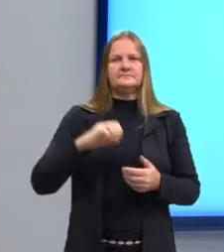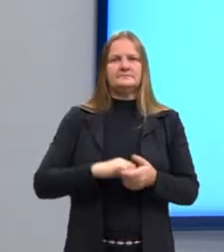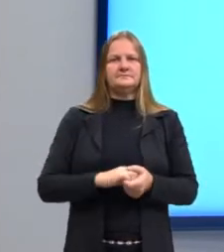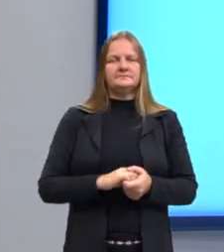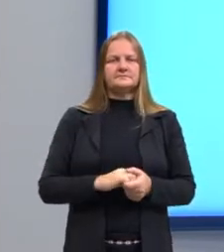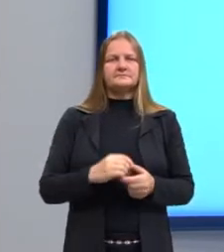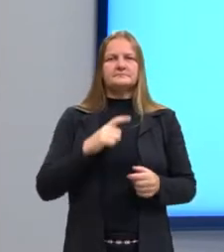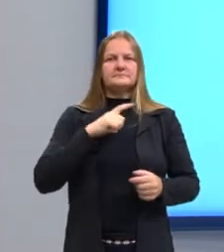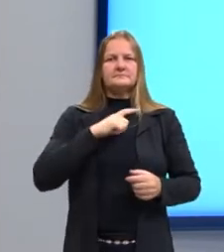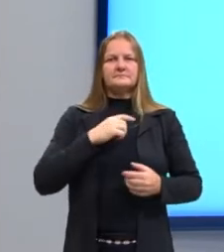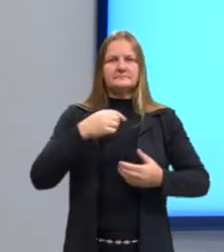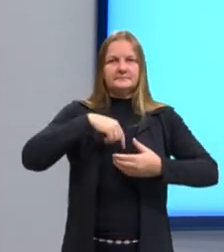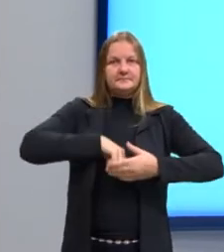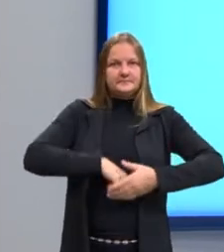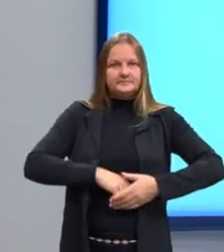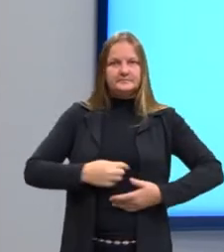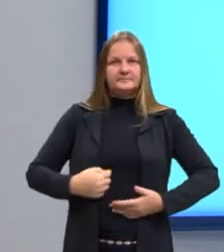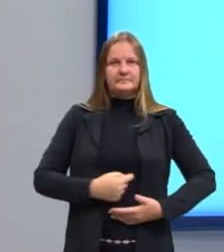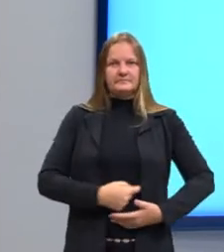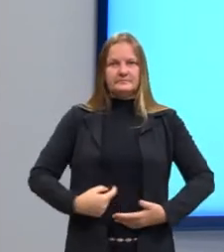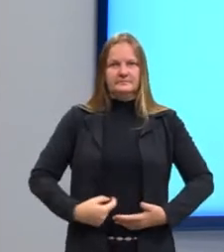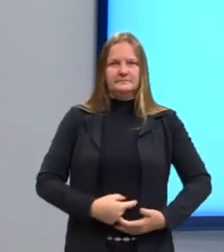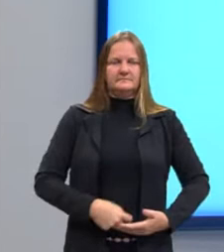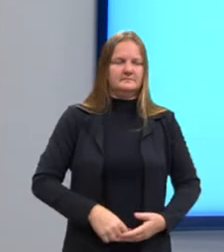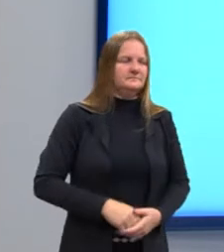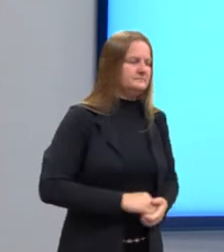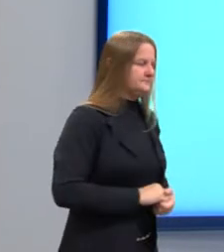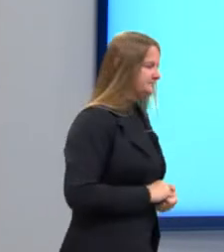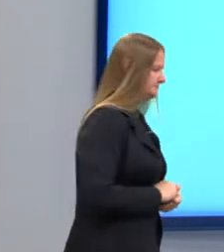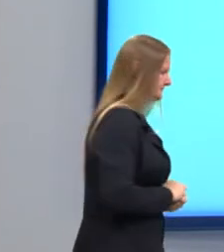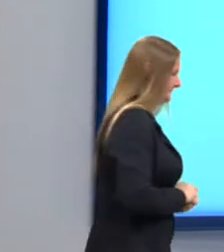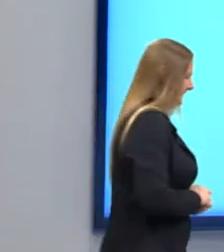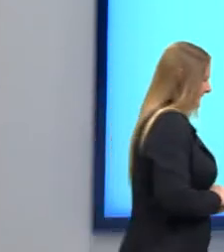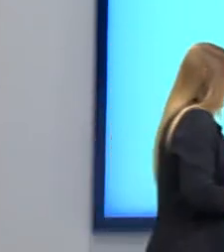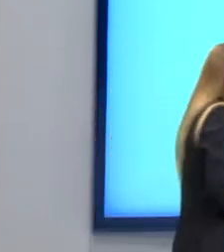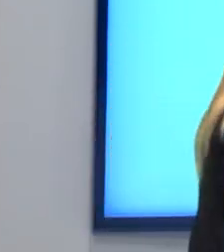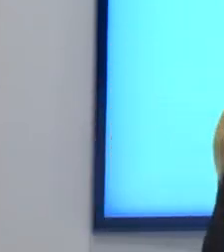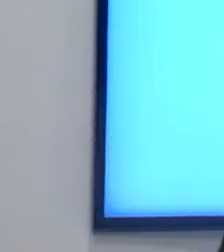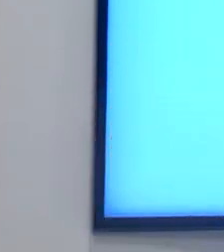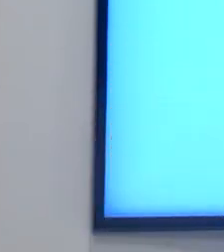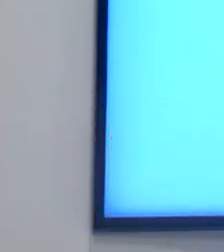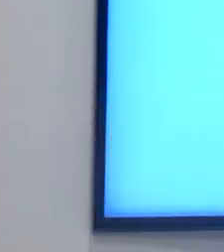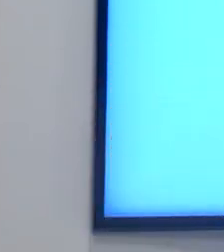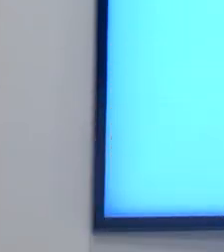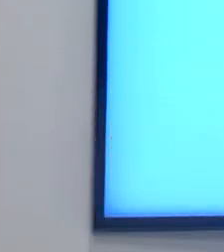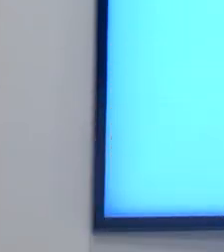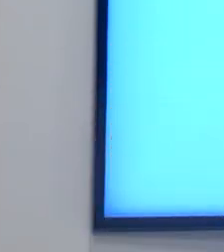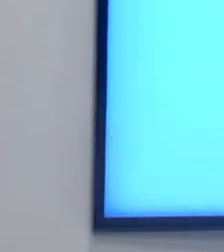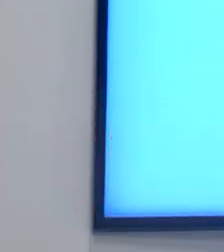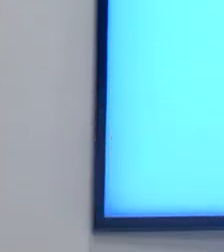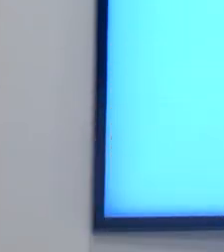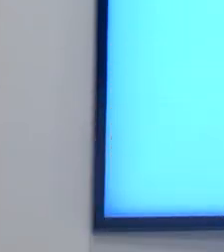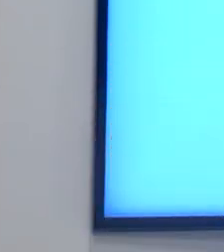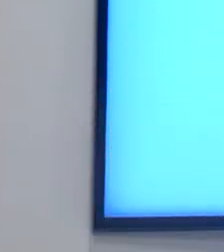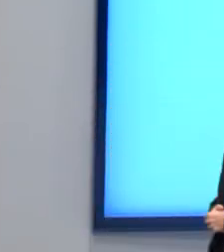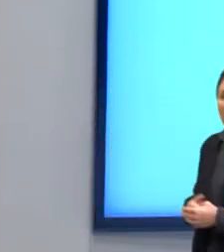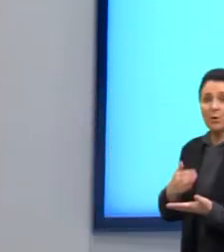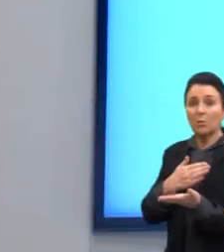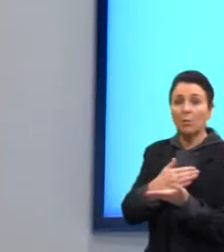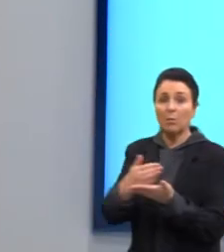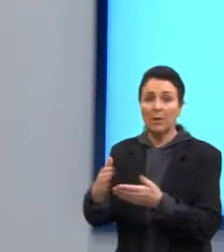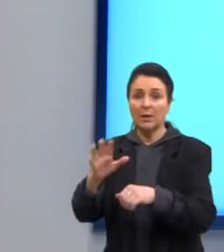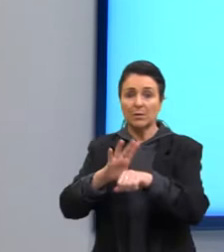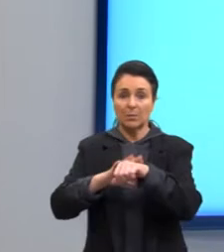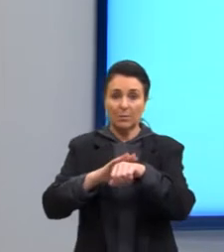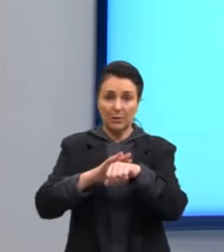a doença do sono. A leishmania, que causa a leishmaniose. Certo? Então,